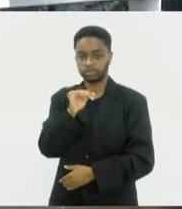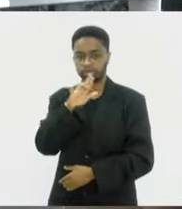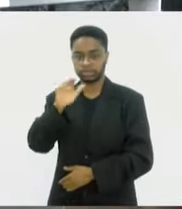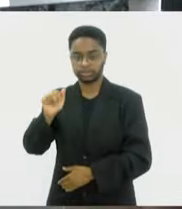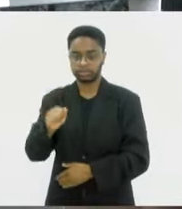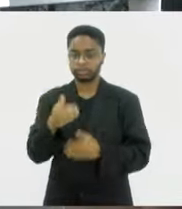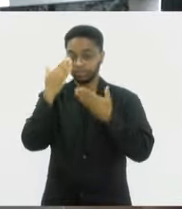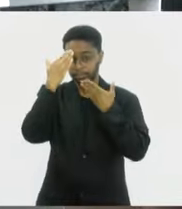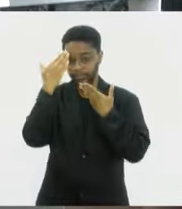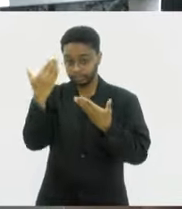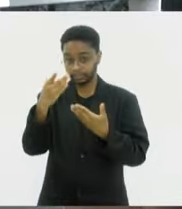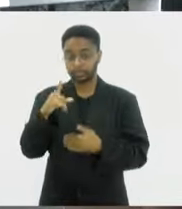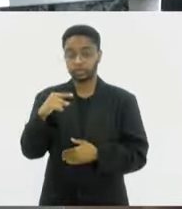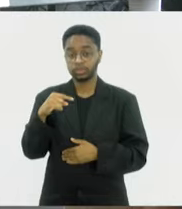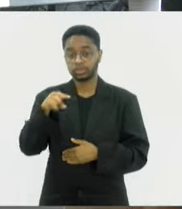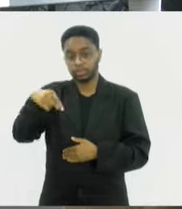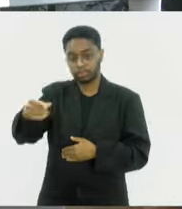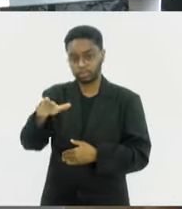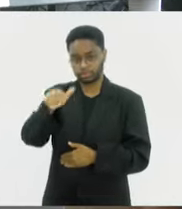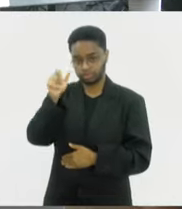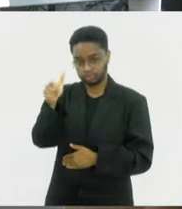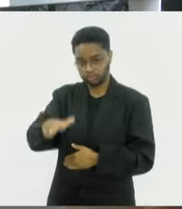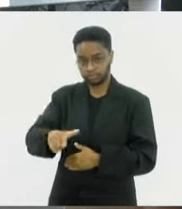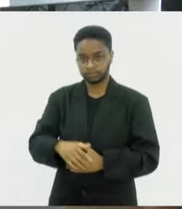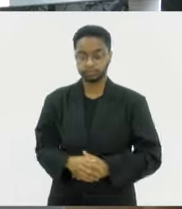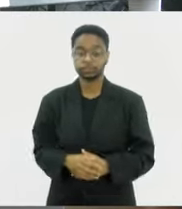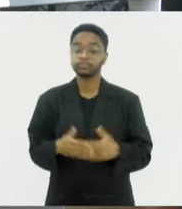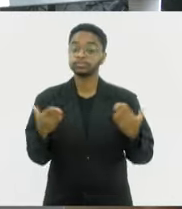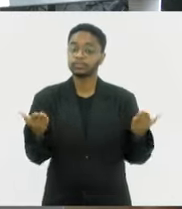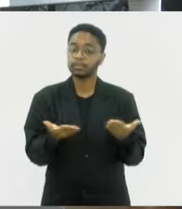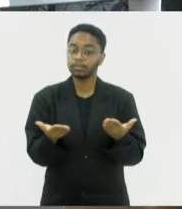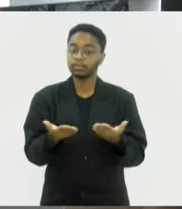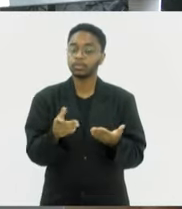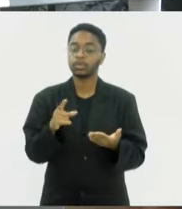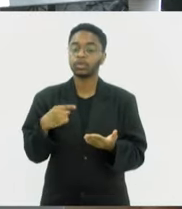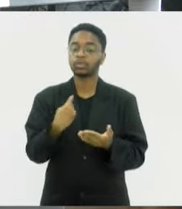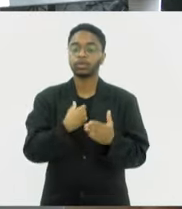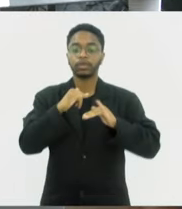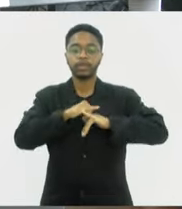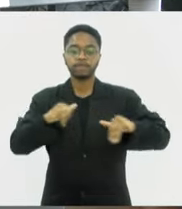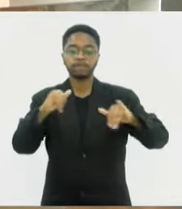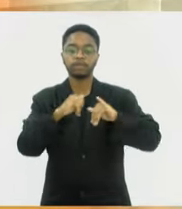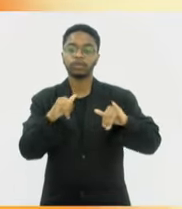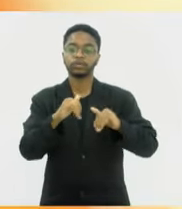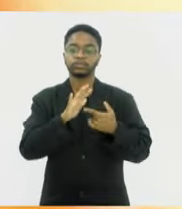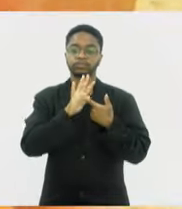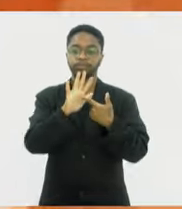Obrigada, Paulo Vitor. Daqui a pouco eu te chamo de novo. Bom, e vamos agora ao nosso giro de notícias de hoje.